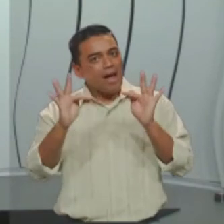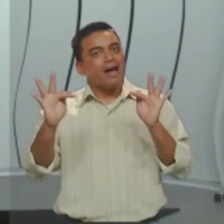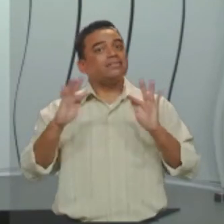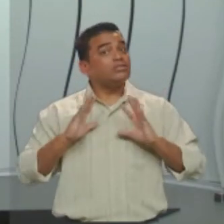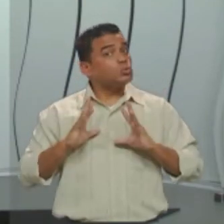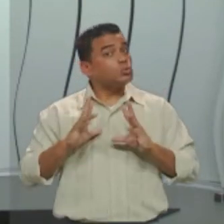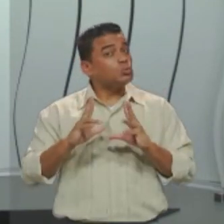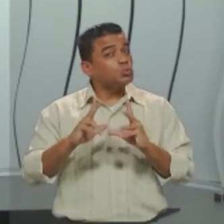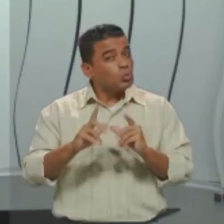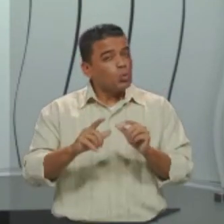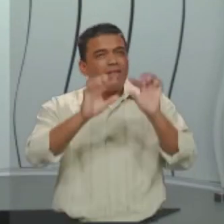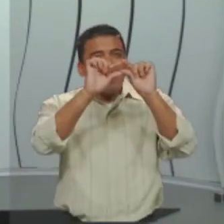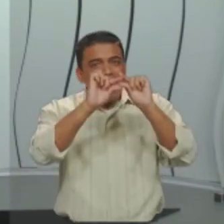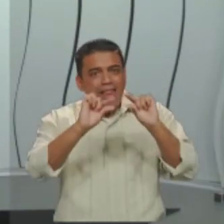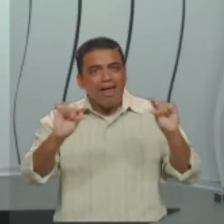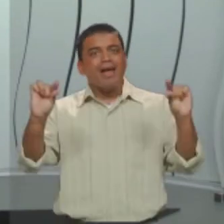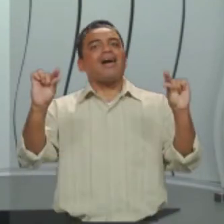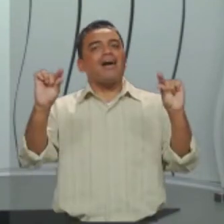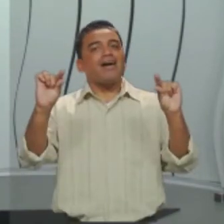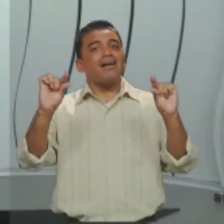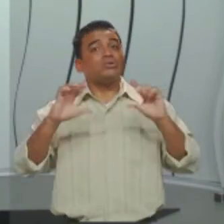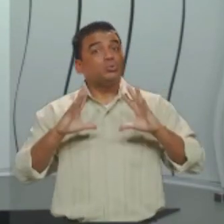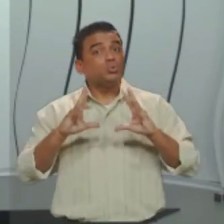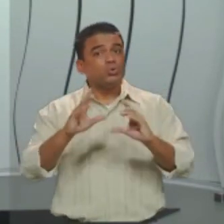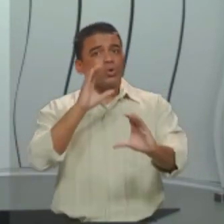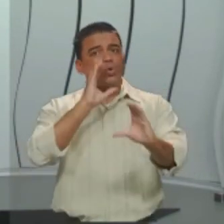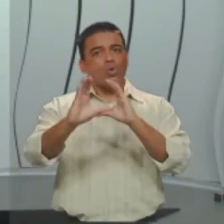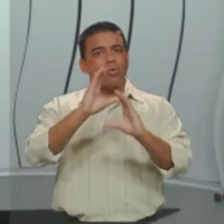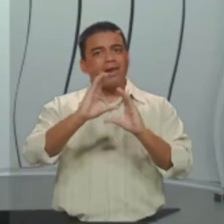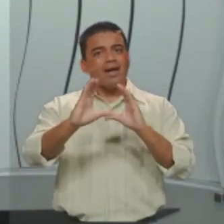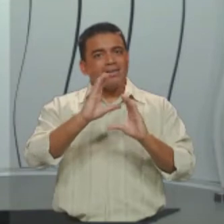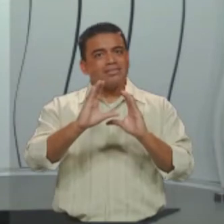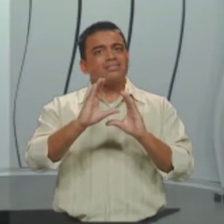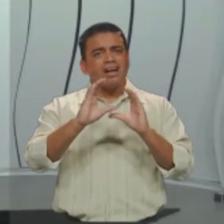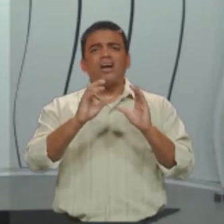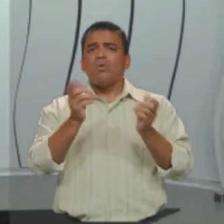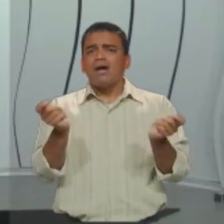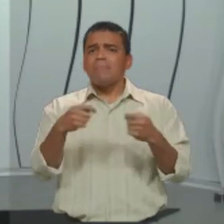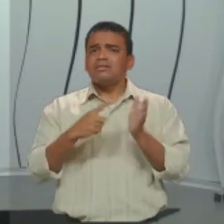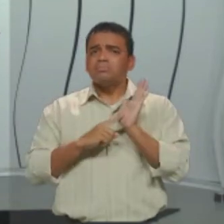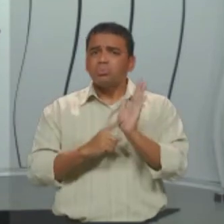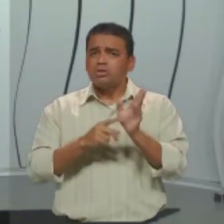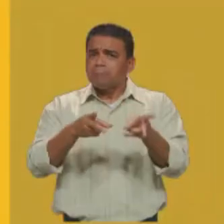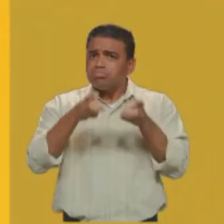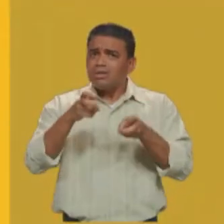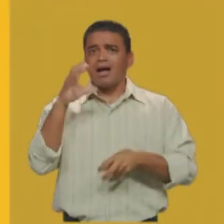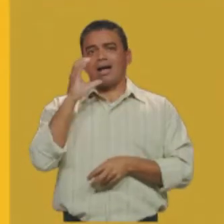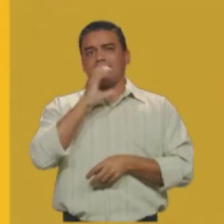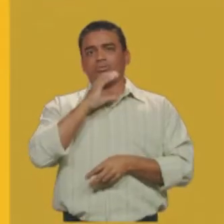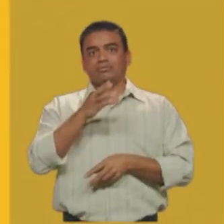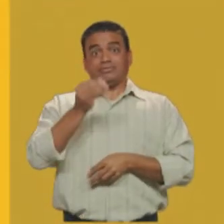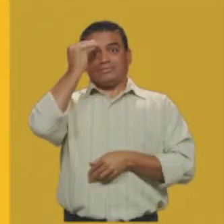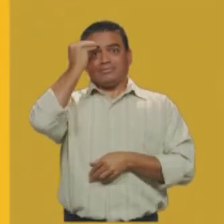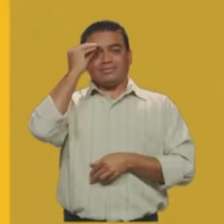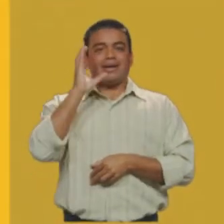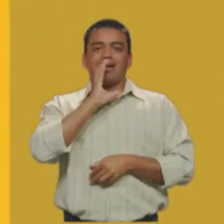todo enunciado, toda comunicação ali é o enunciado, capaz de estabelecer ou